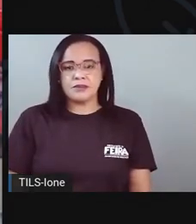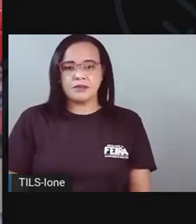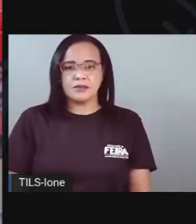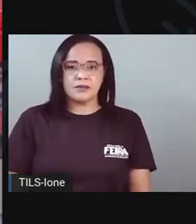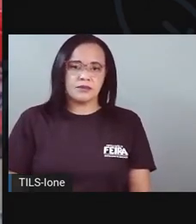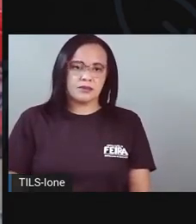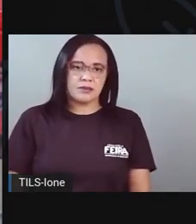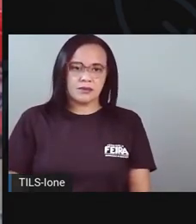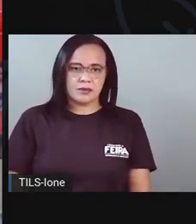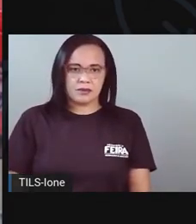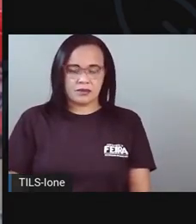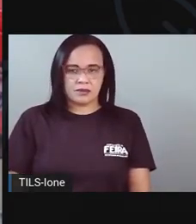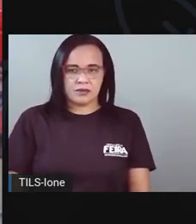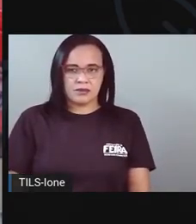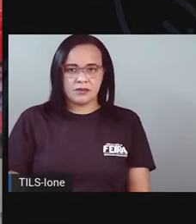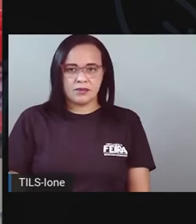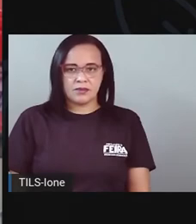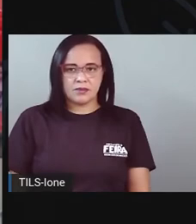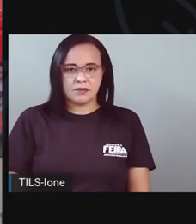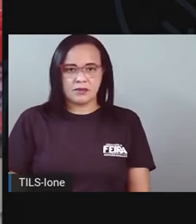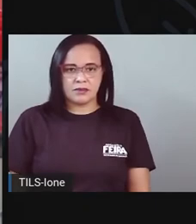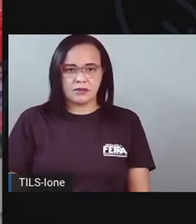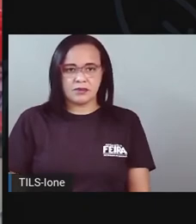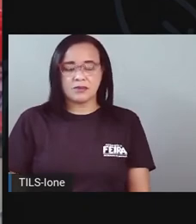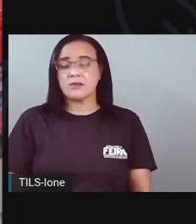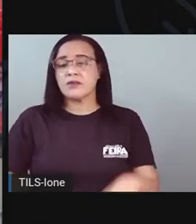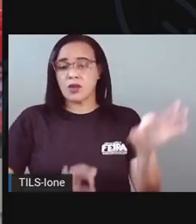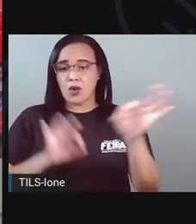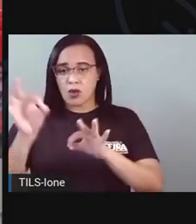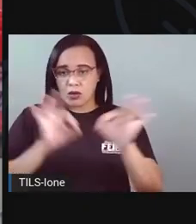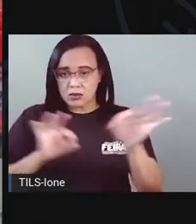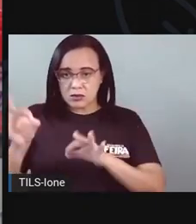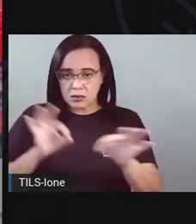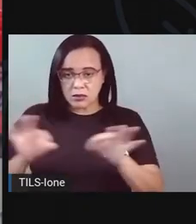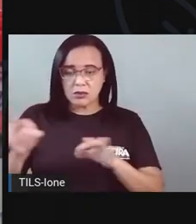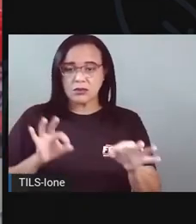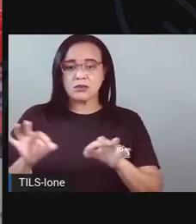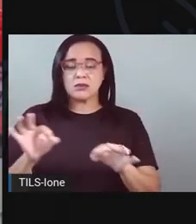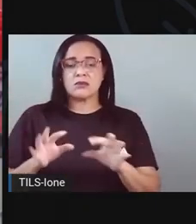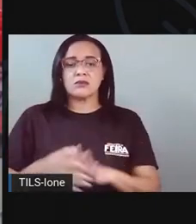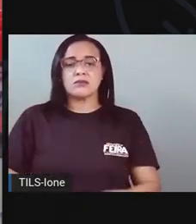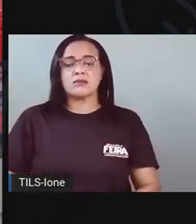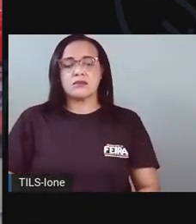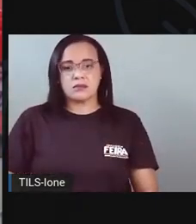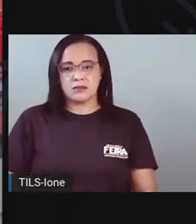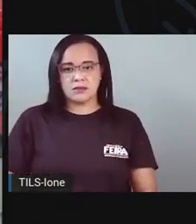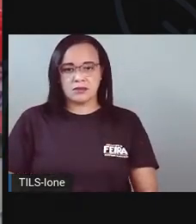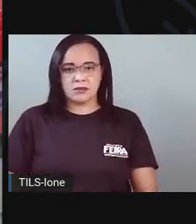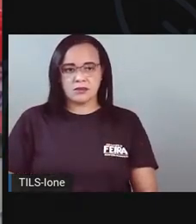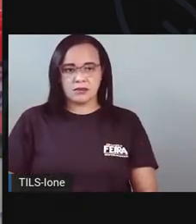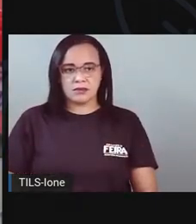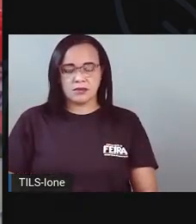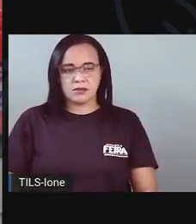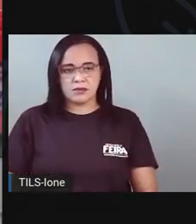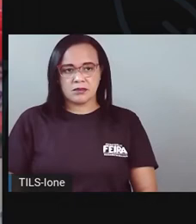para fazer de ponta, né? Que está tudo bem organizadinho. Ó, aí vou cortar.